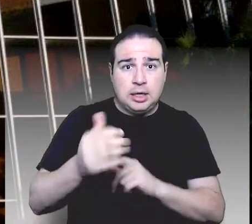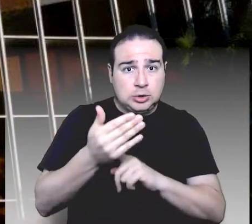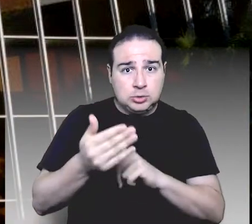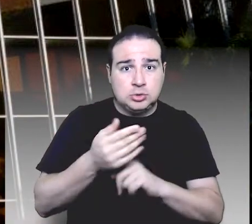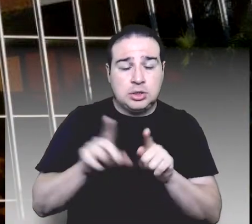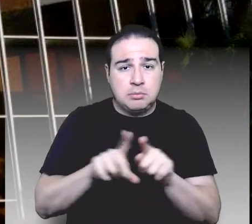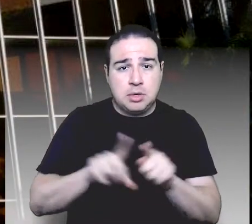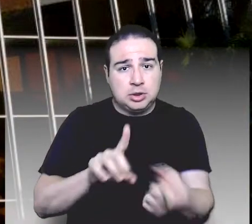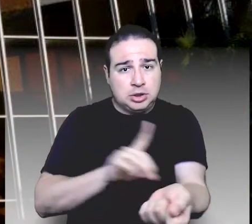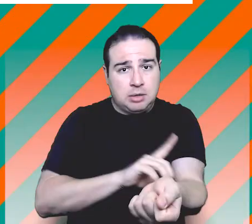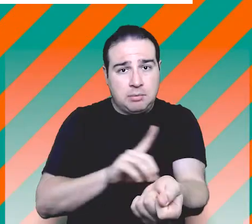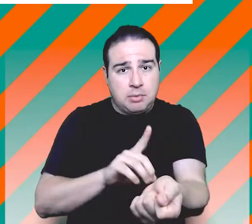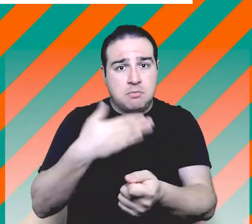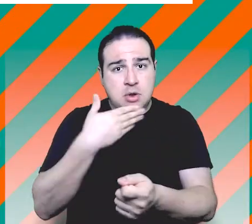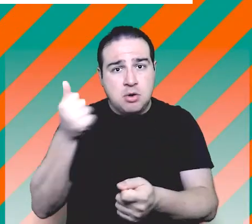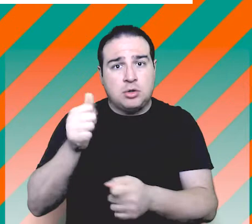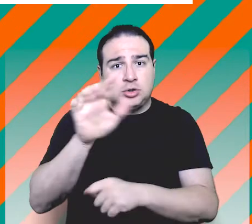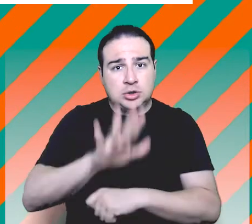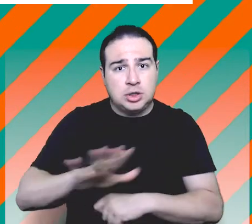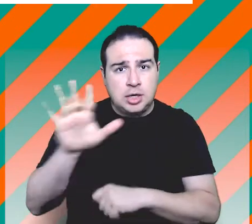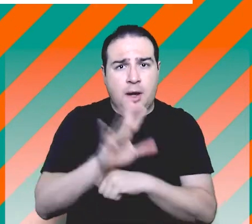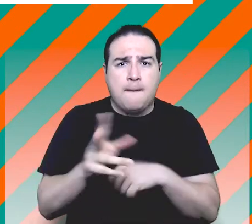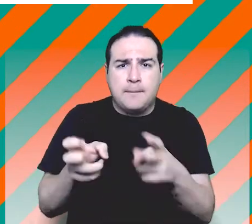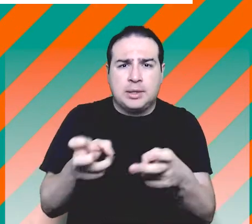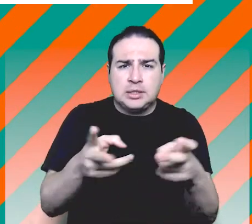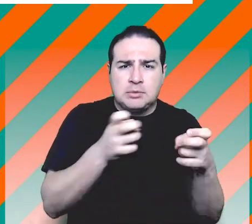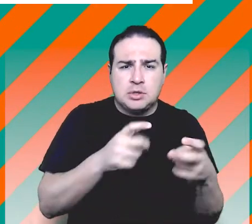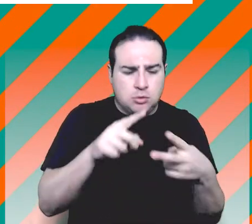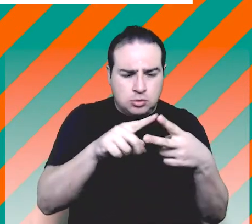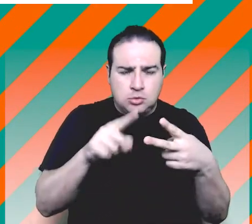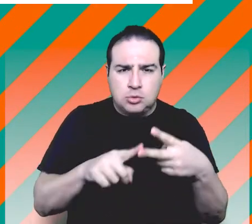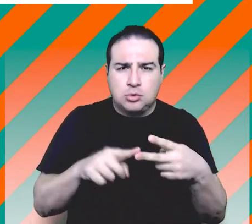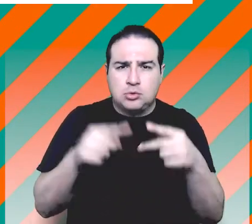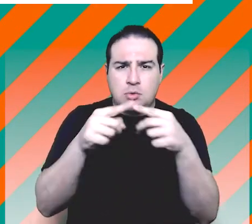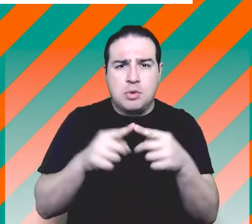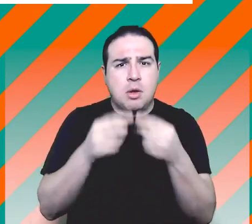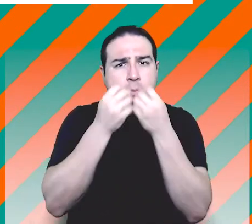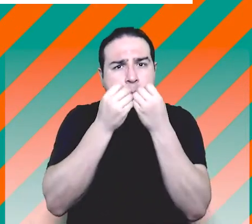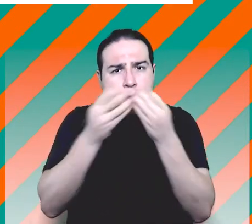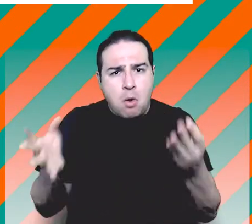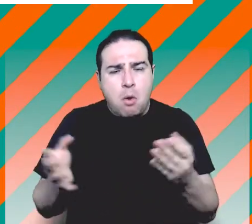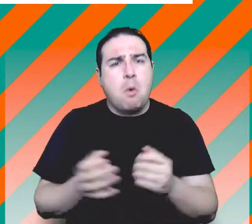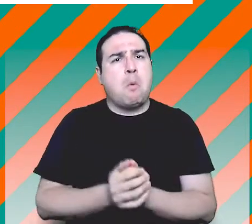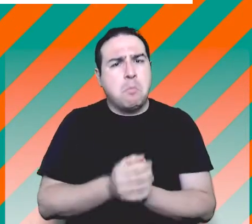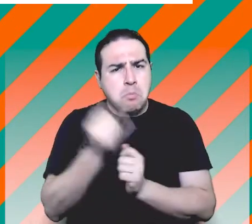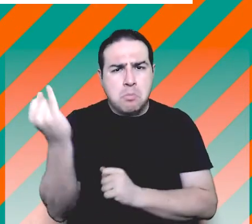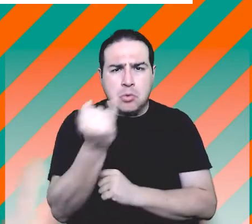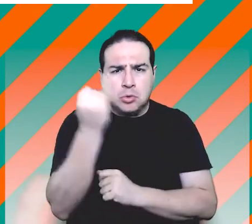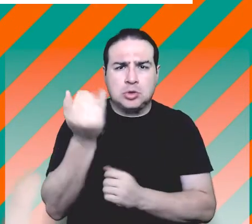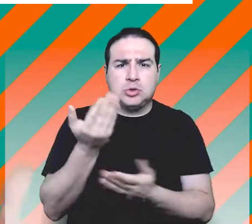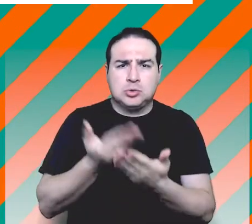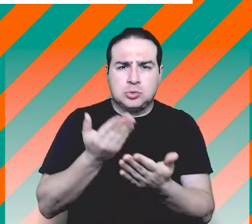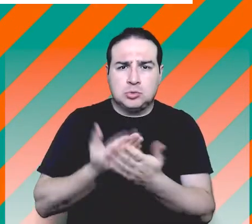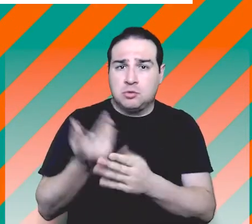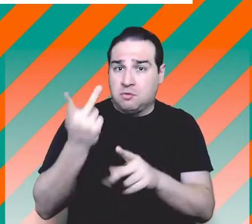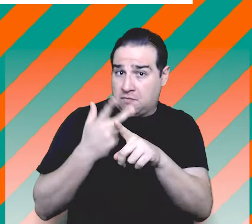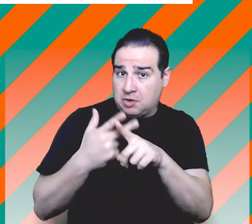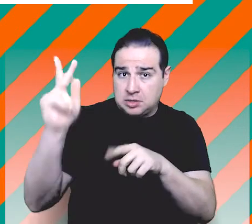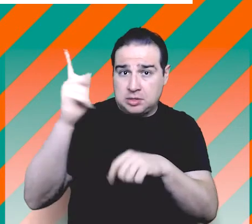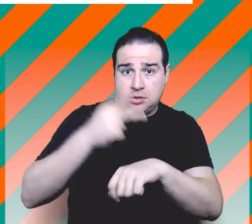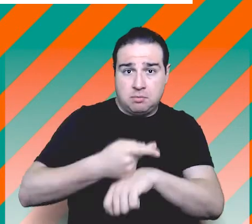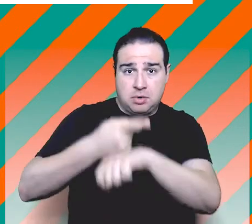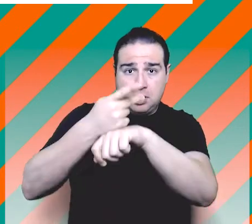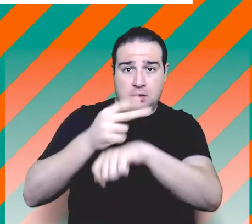o quadro geral do paciente. A percepção da combinação das substâncias foi tão importante que o estudo foi vencedor do prêmio